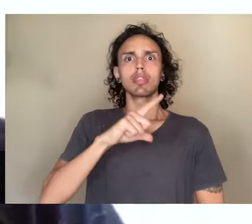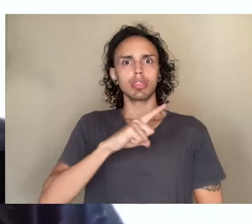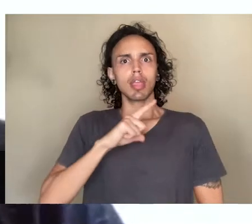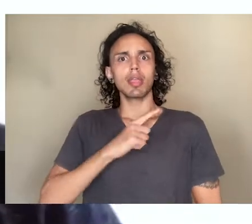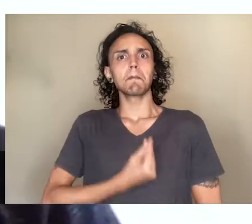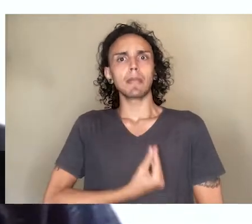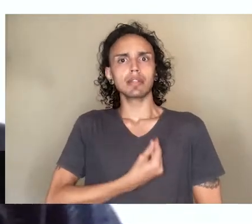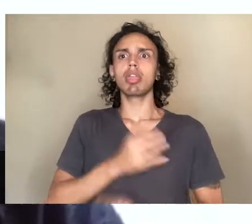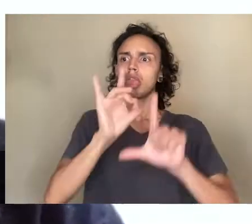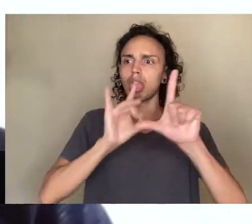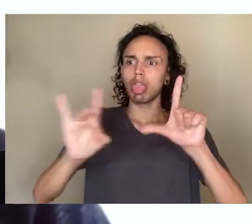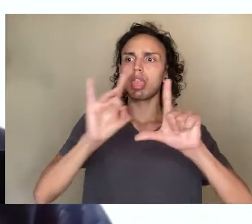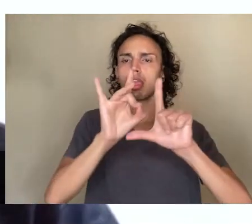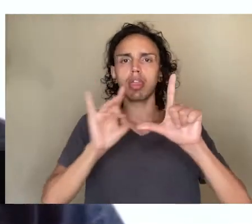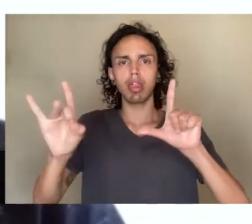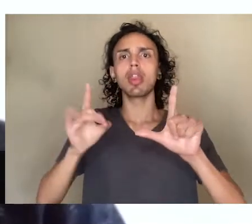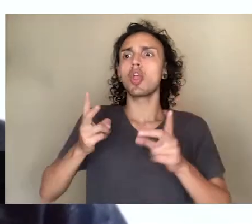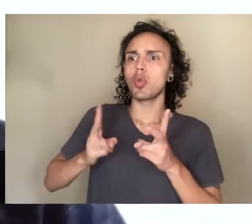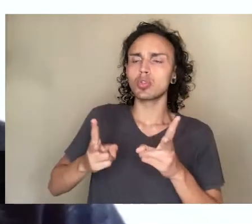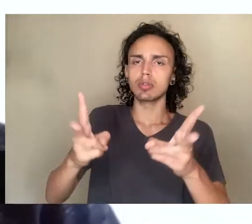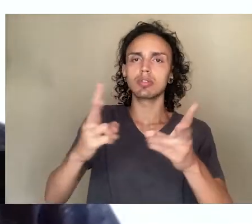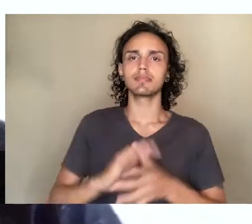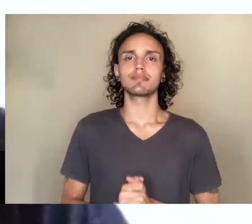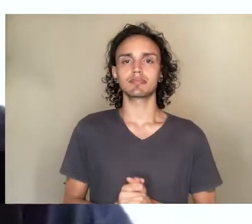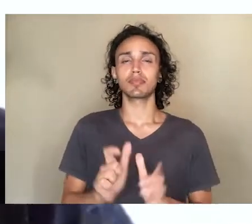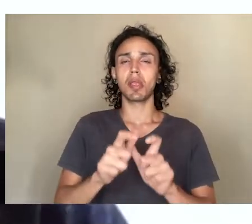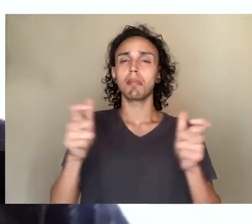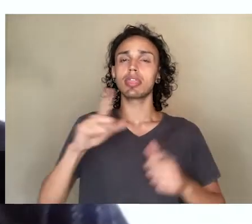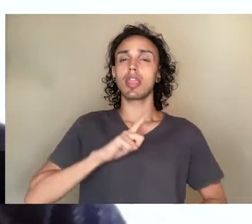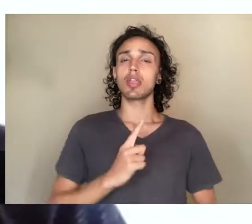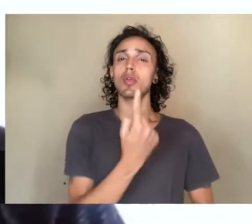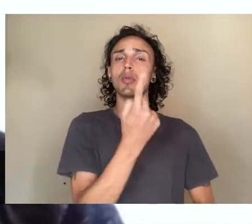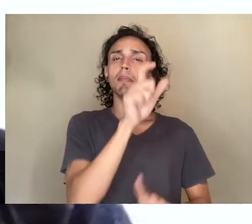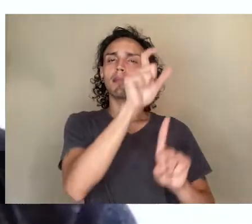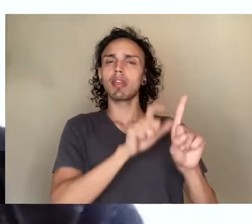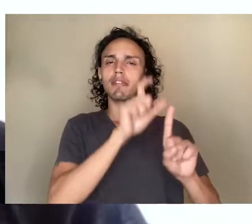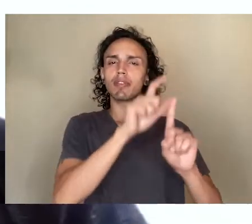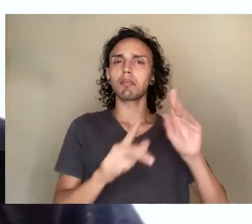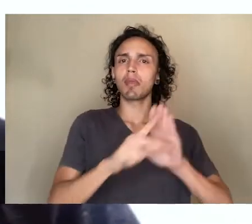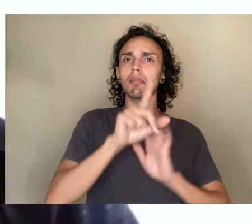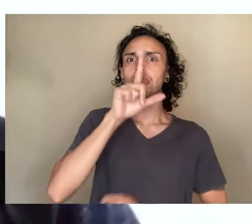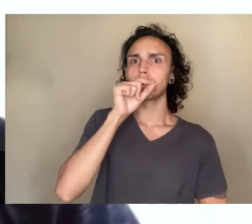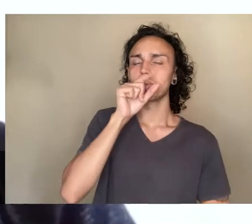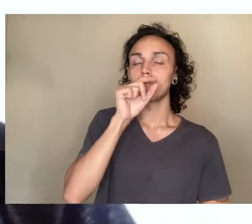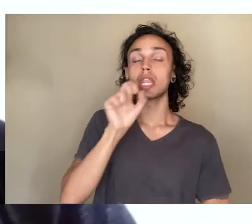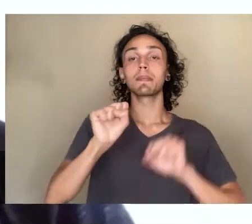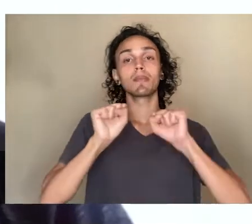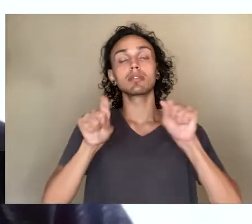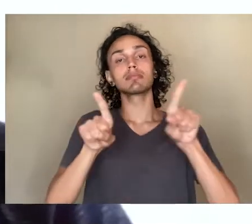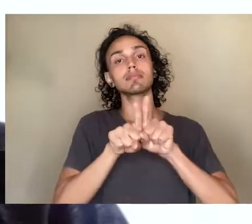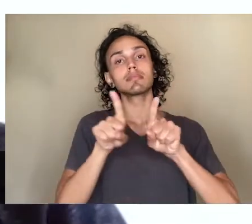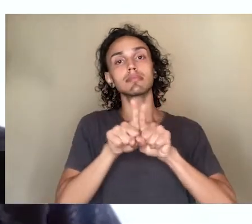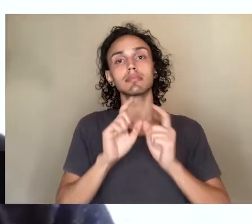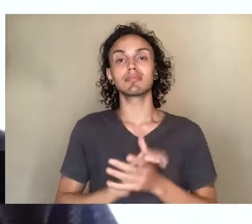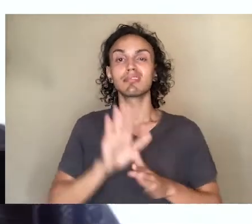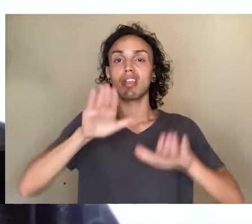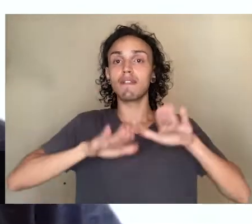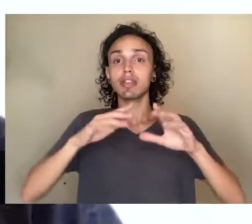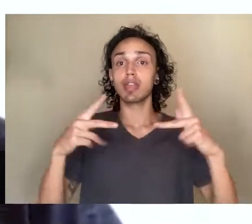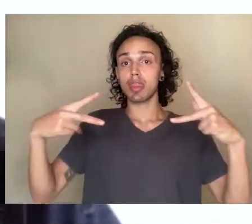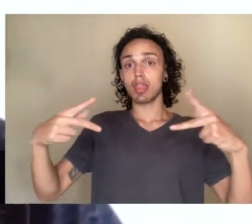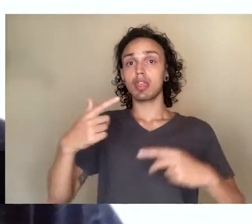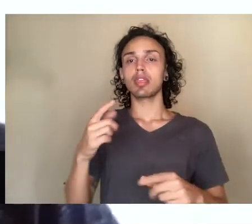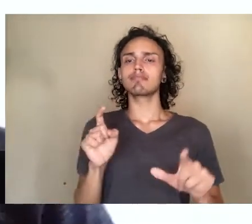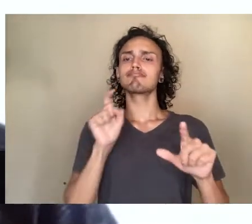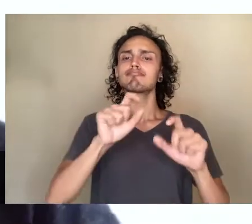Então, geralmente, a gente tem um ator específico, pode ser um perfil do Twitter, mas também pode ser um link para um